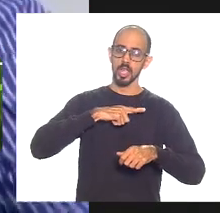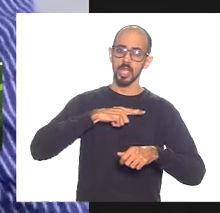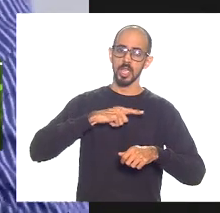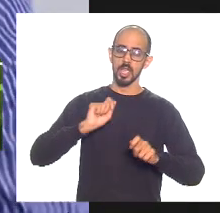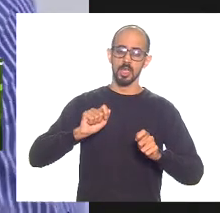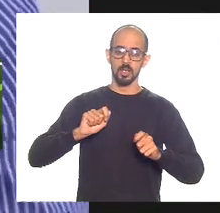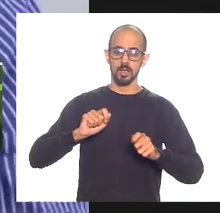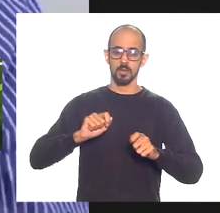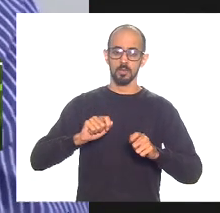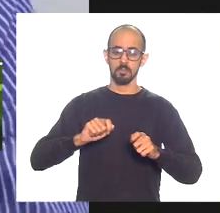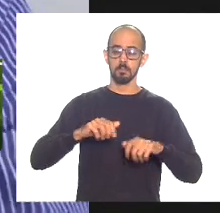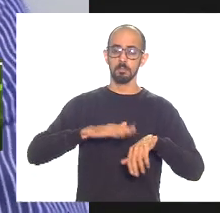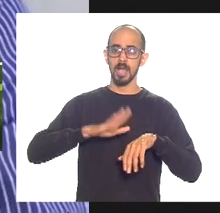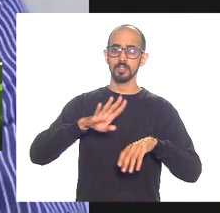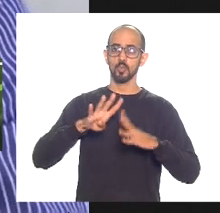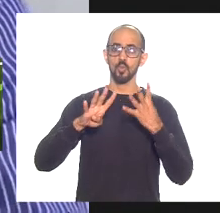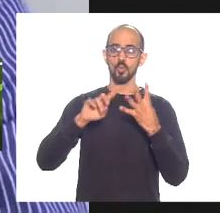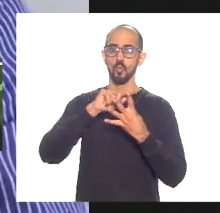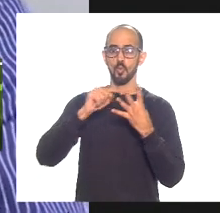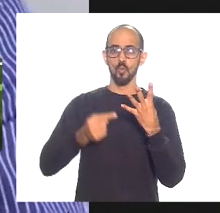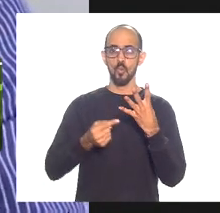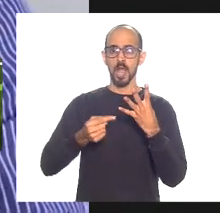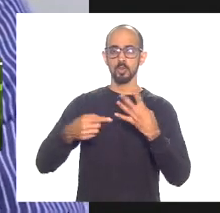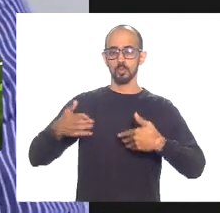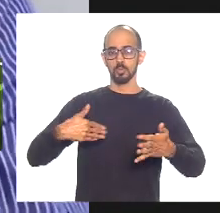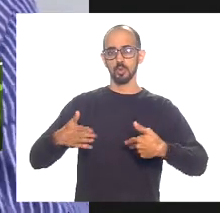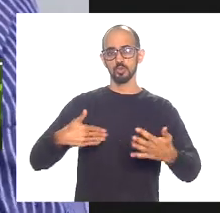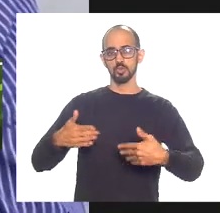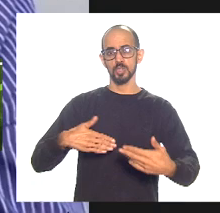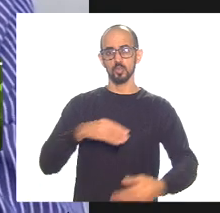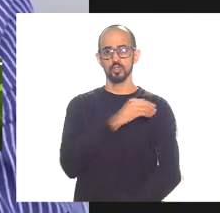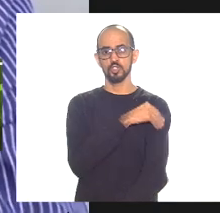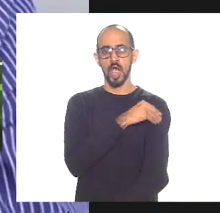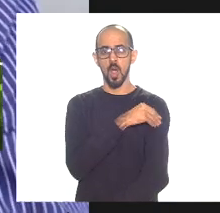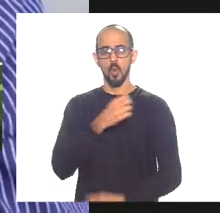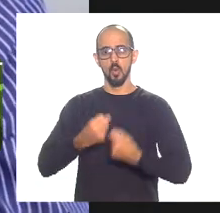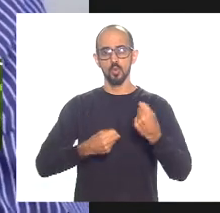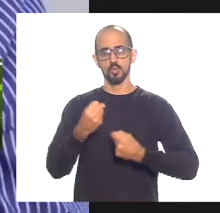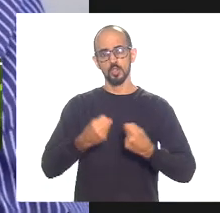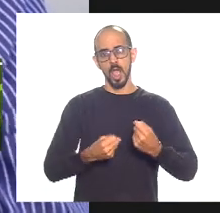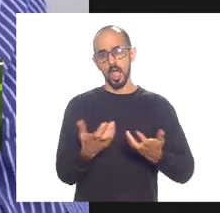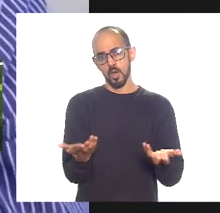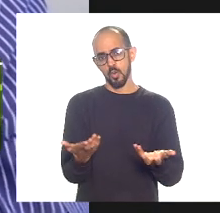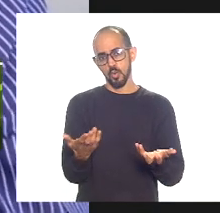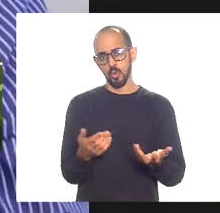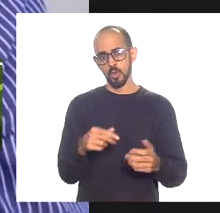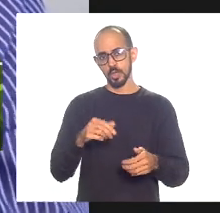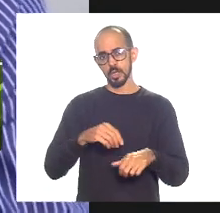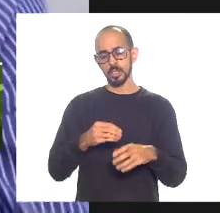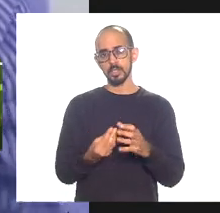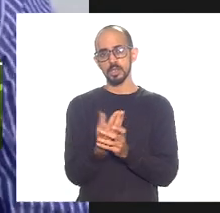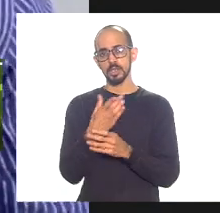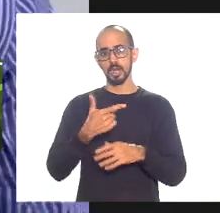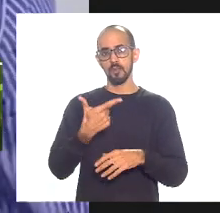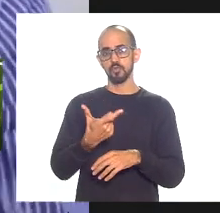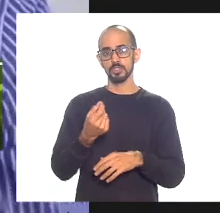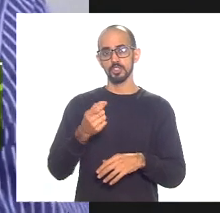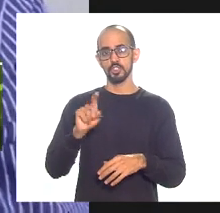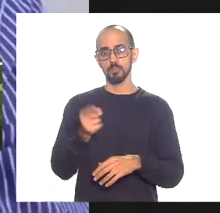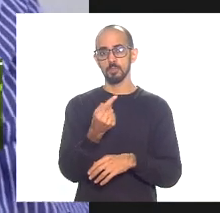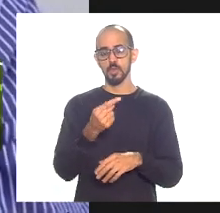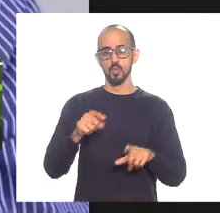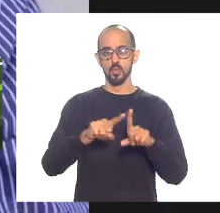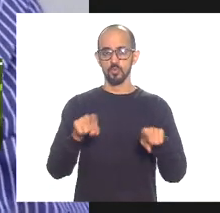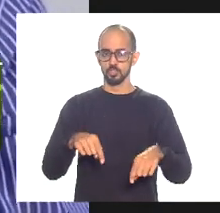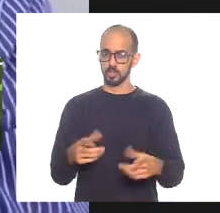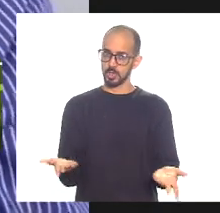quatro usinas de etanol aqui no estado gerando assim pelo menos mais 20 mil empregos e infelizmente